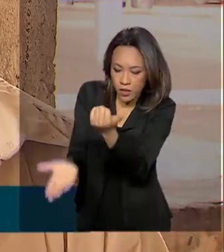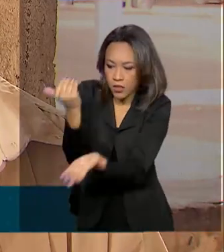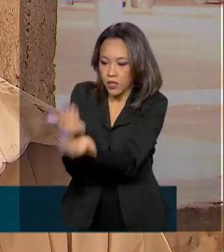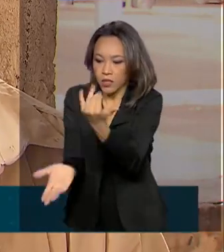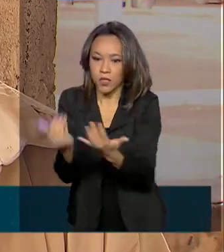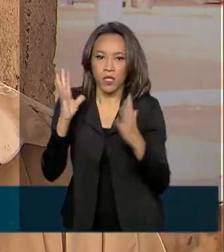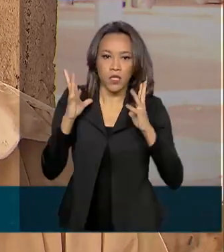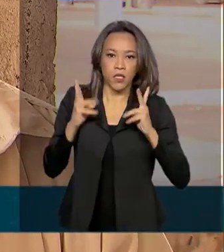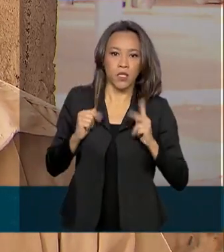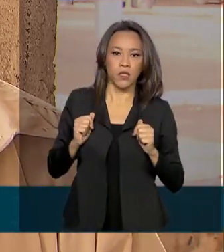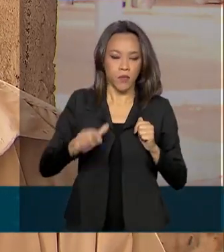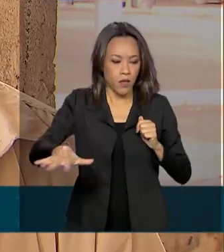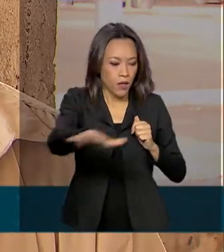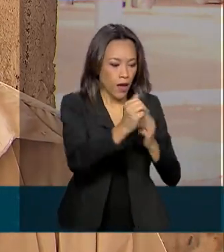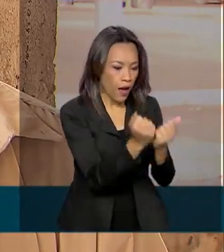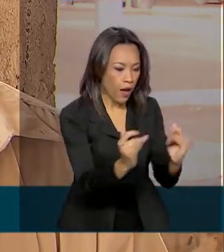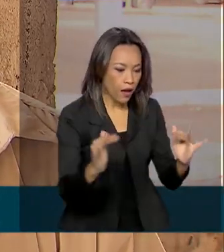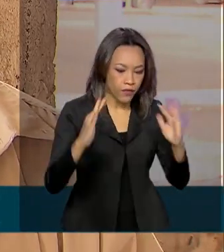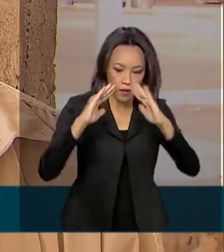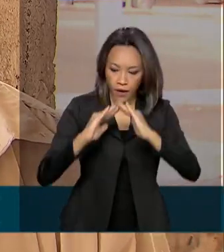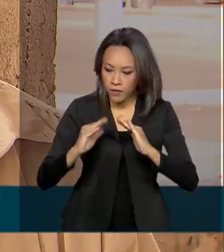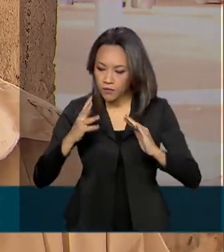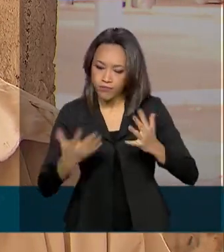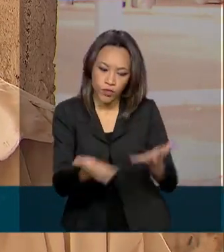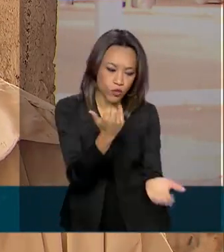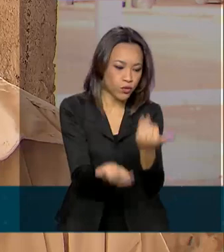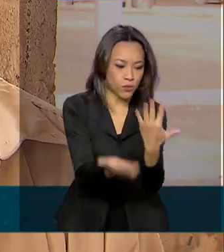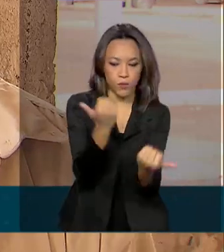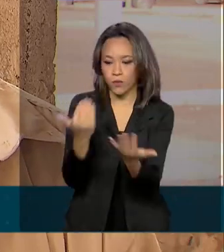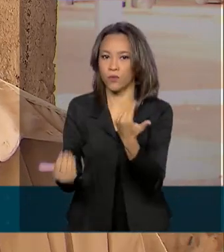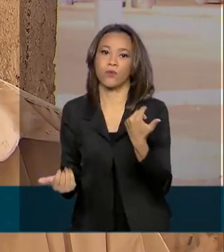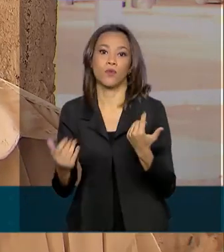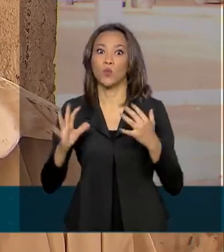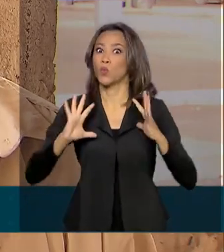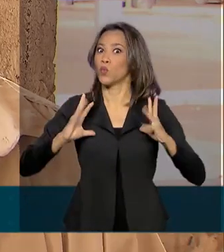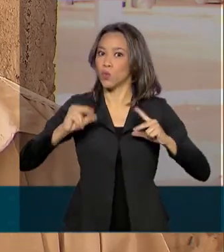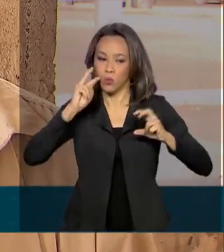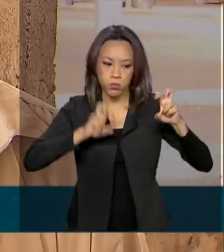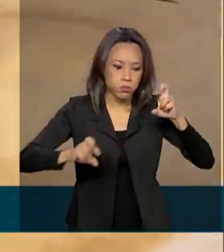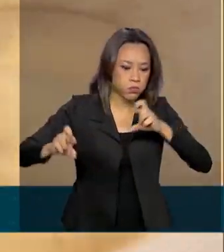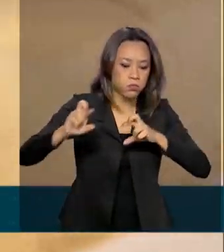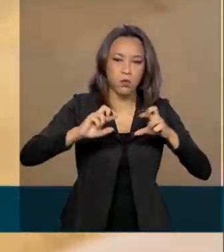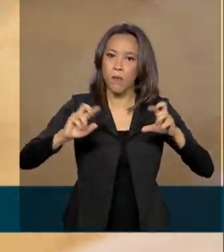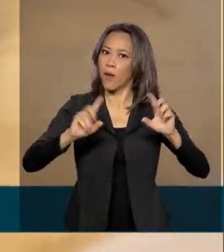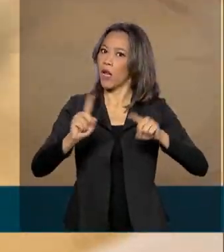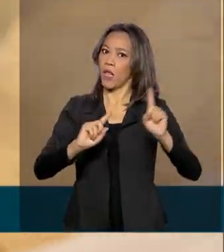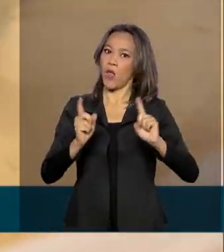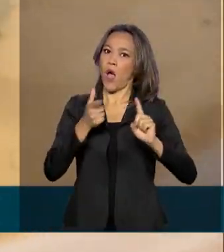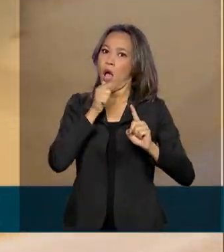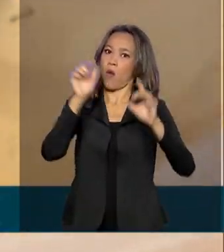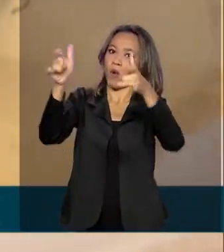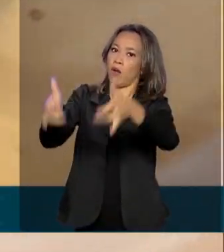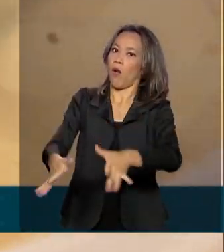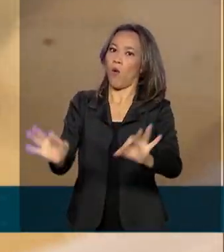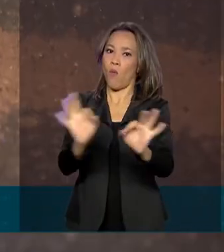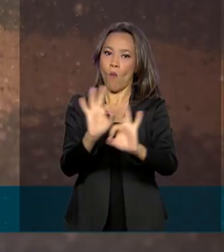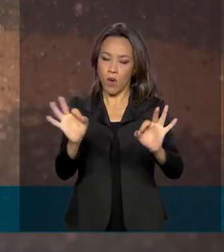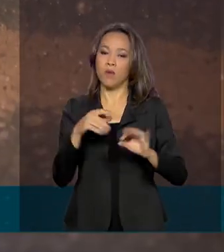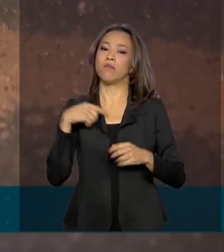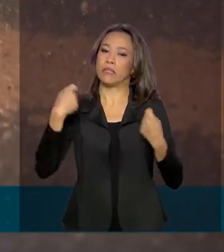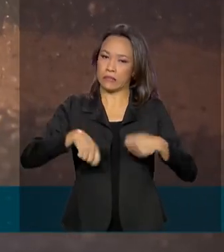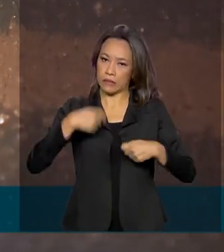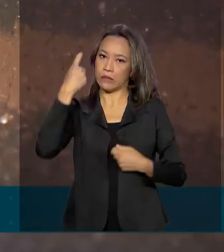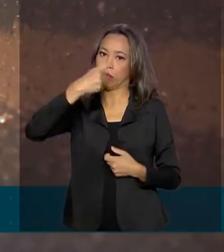quintal, a gente olha as plantas, olha tudo, tipo de ferragem toda, a gente olha para não ter como lá água. E tem que se preocupar mesmo.